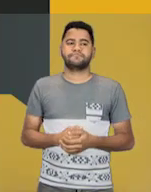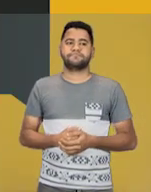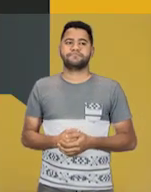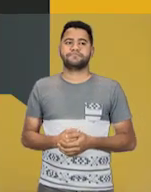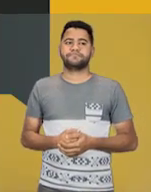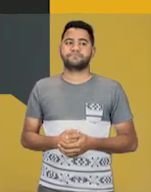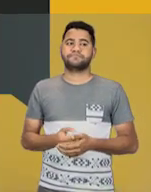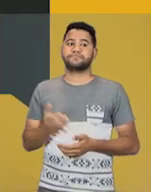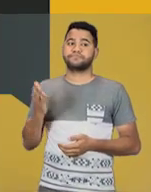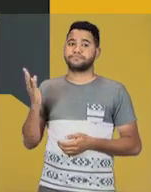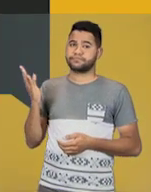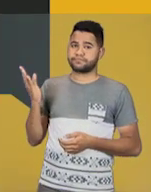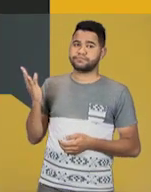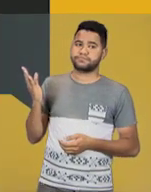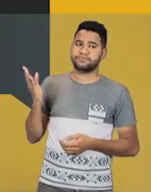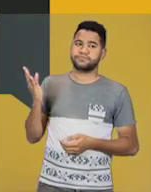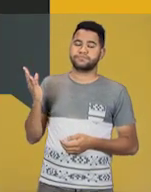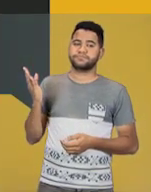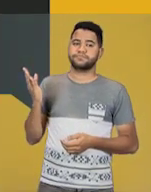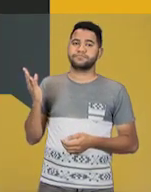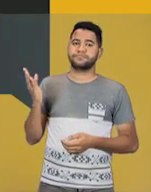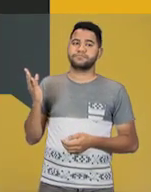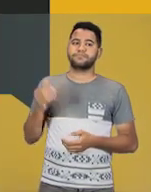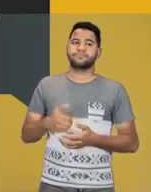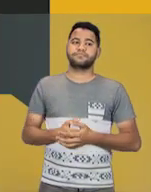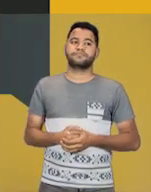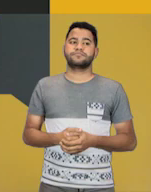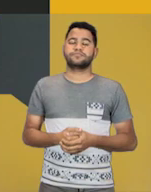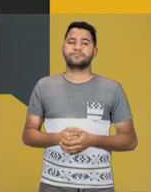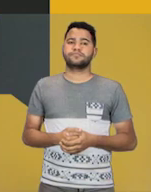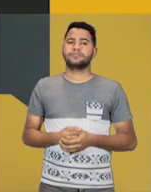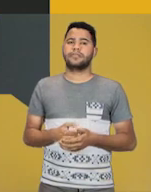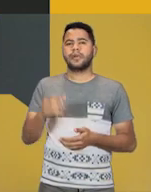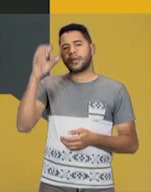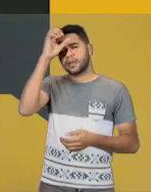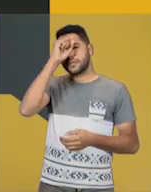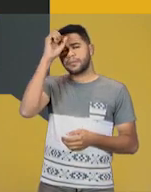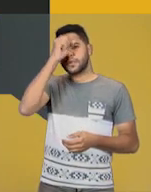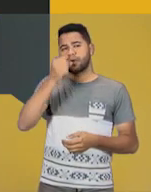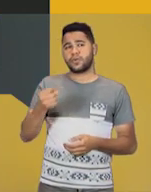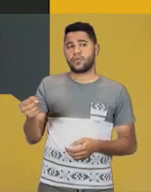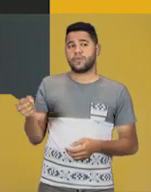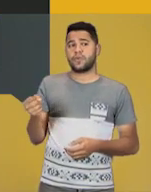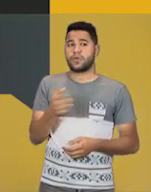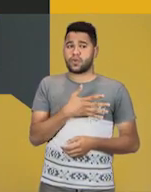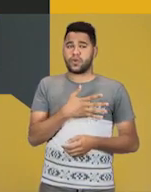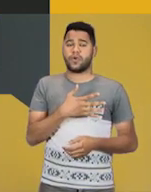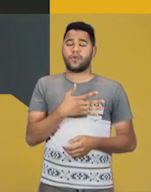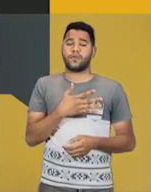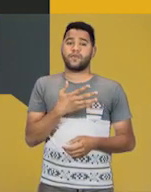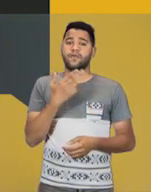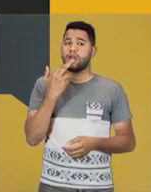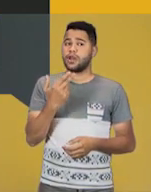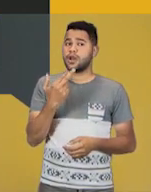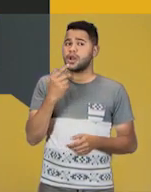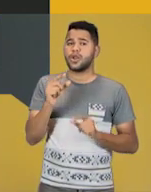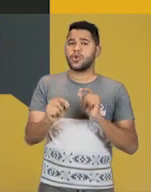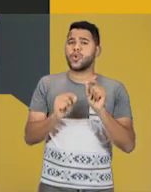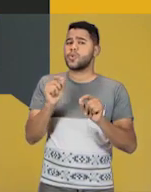learn a new language, we can. Então, para aprender uma nova língua, nós podemos fazer o quê?